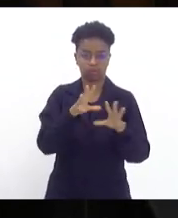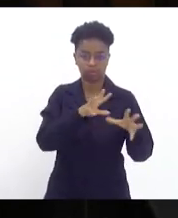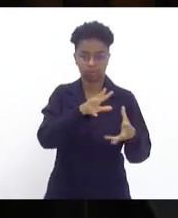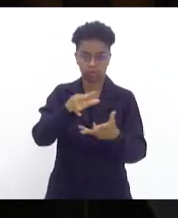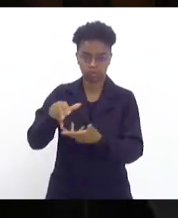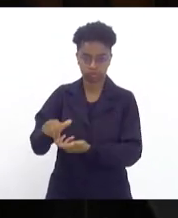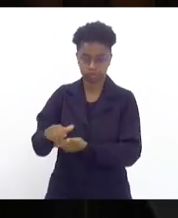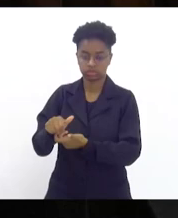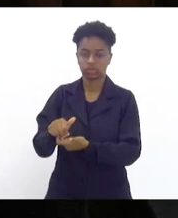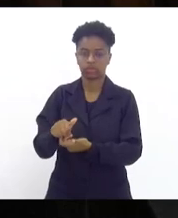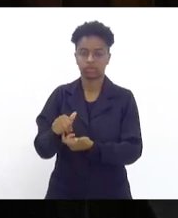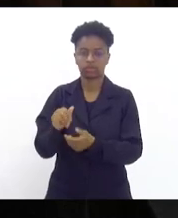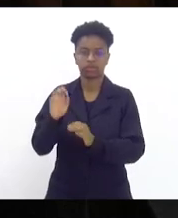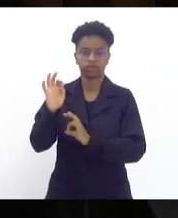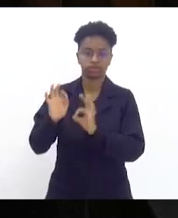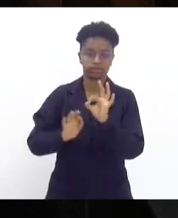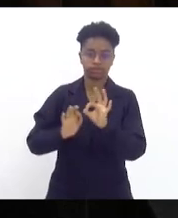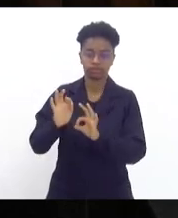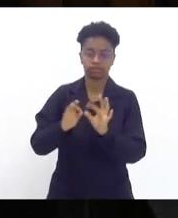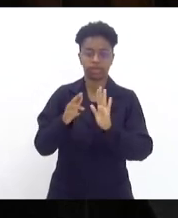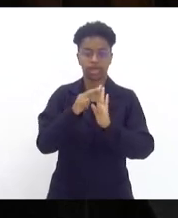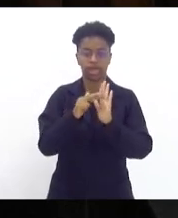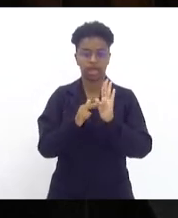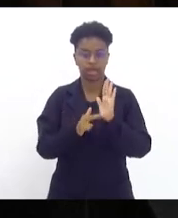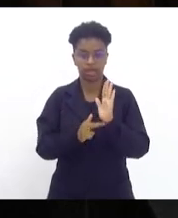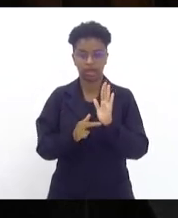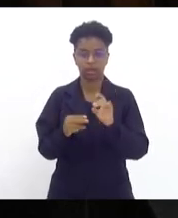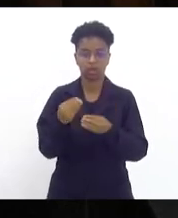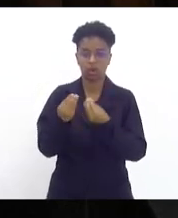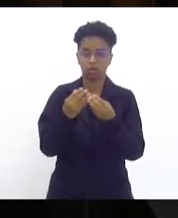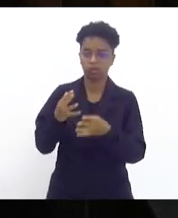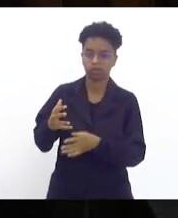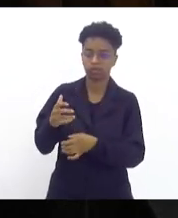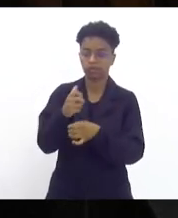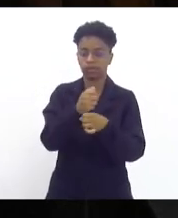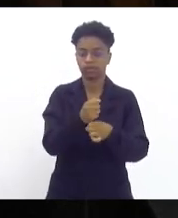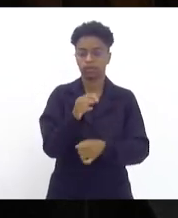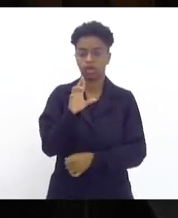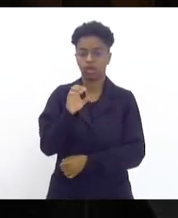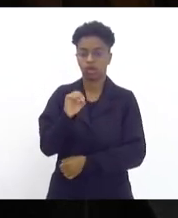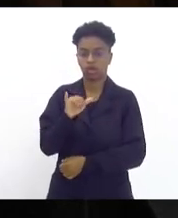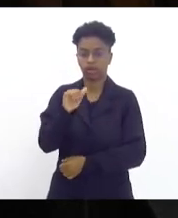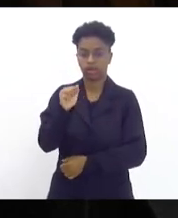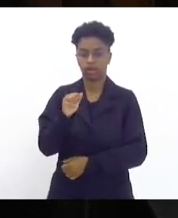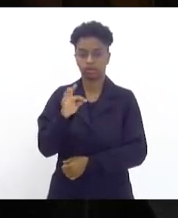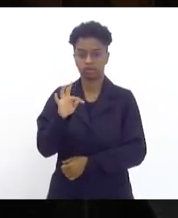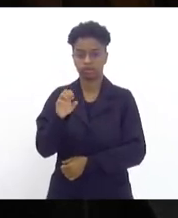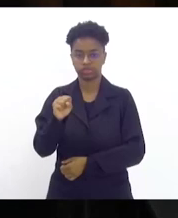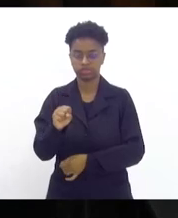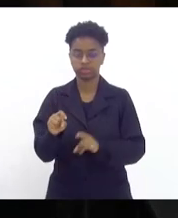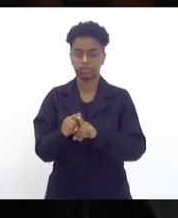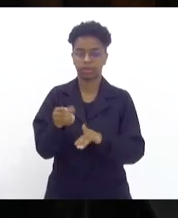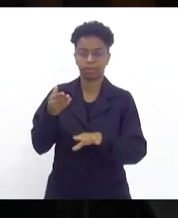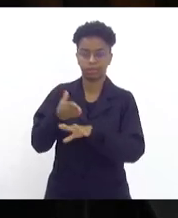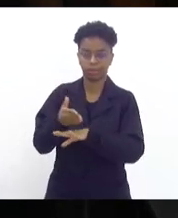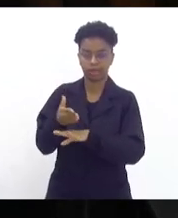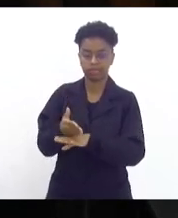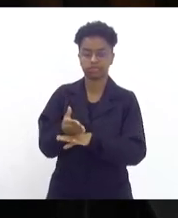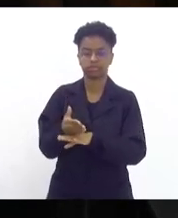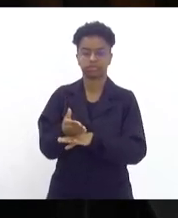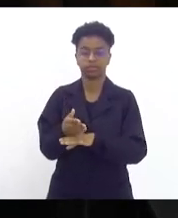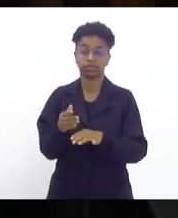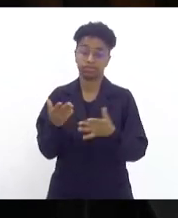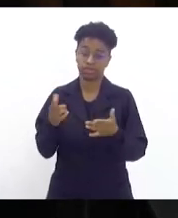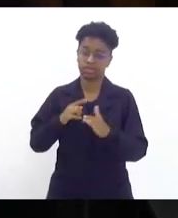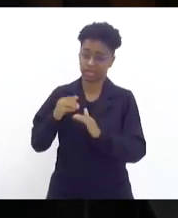aplicar as regras de cálculo dos roitos de participações especiais. Foi um avanço? Foi.